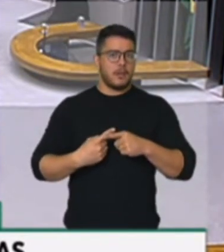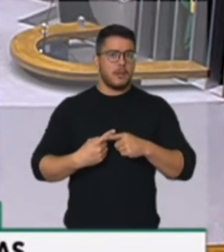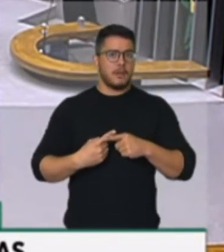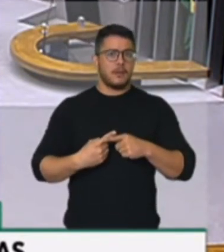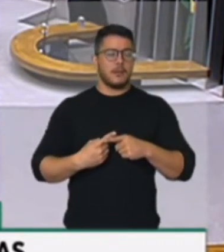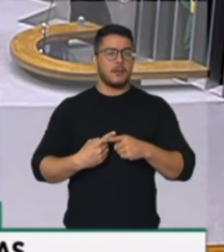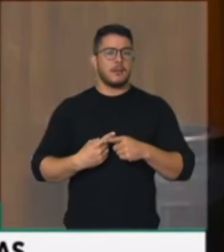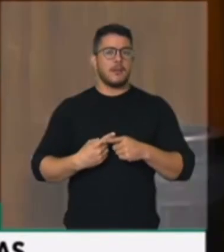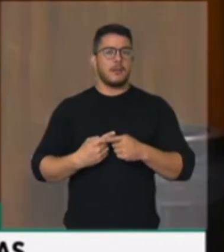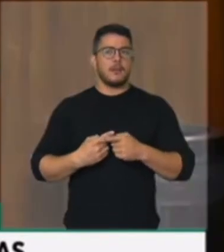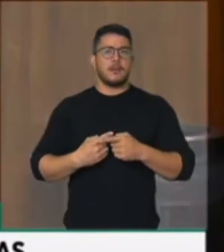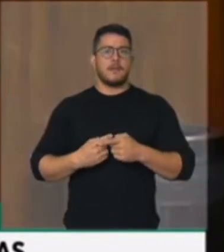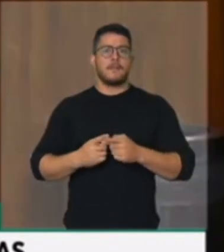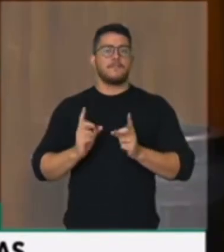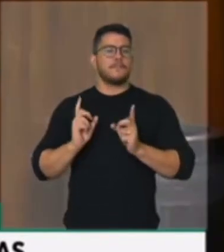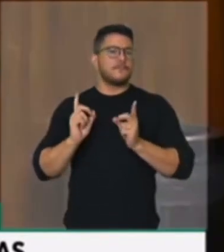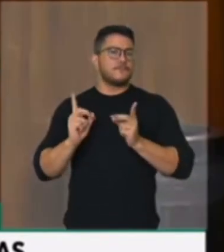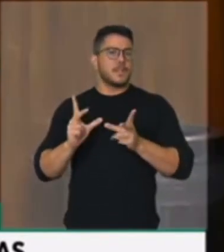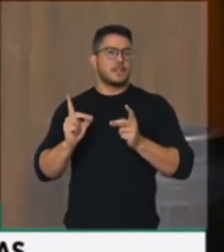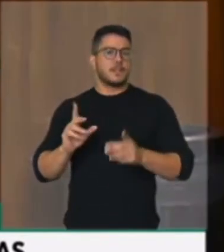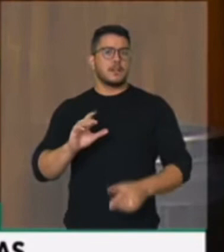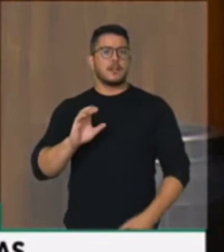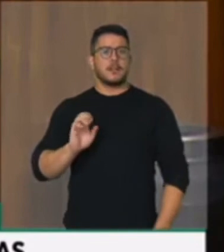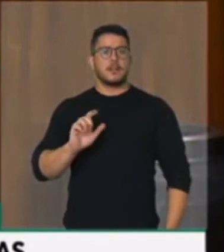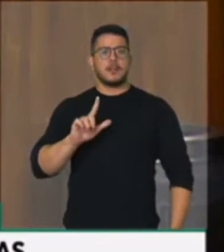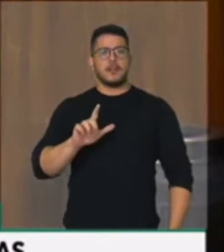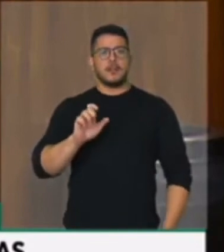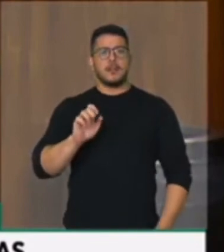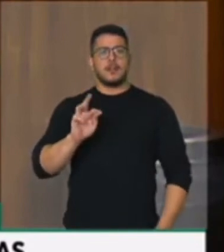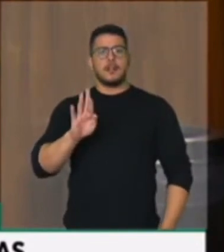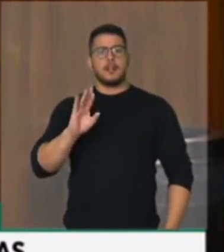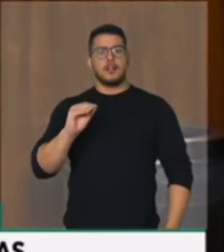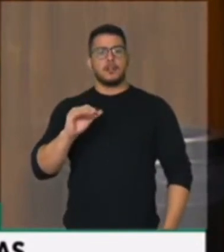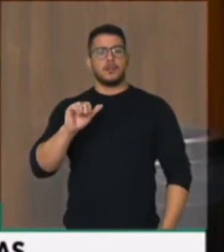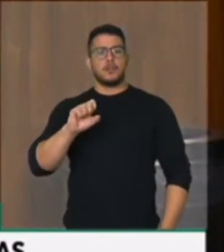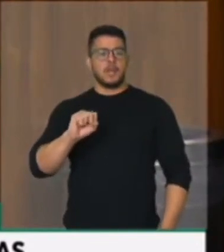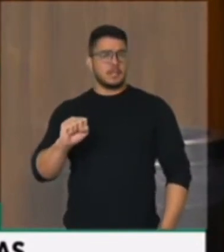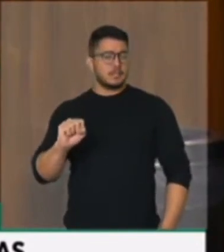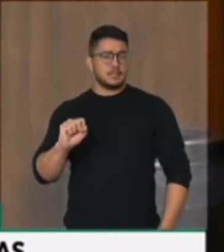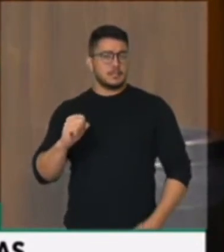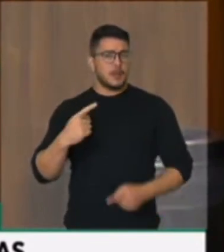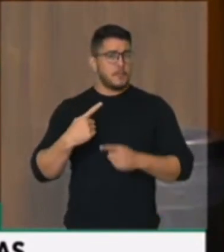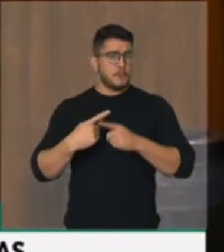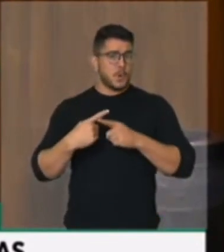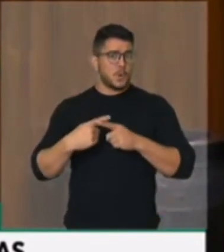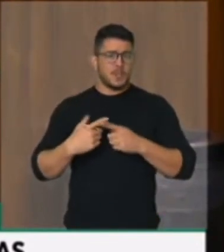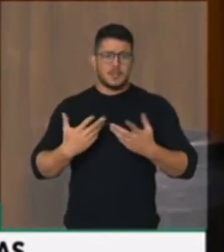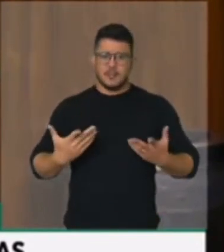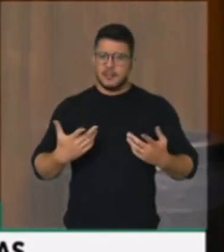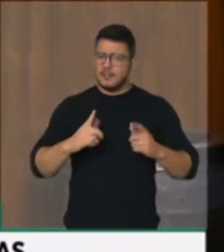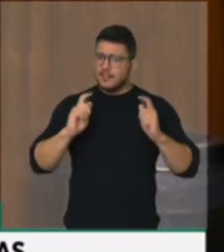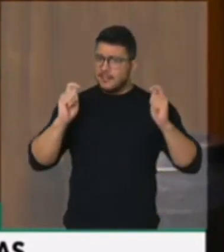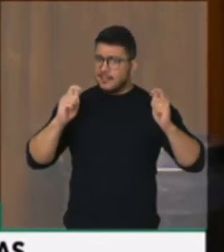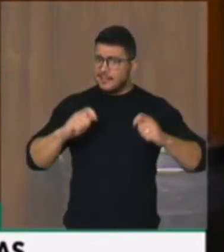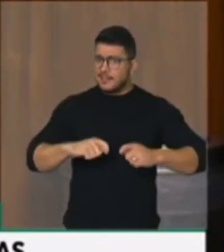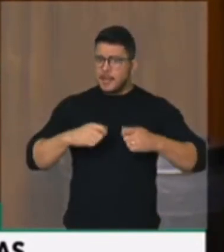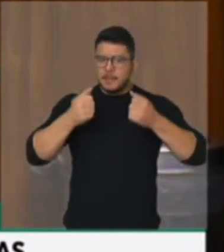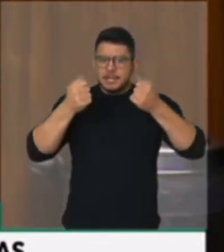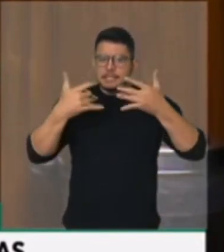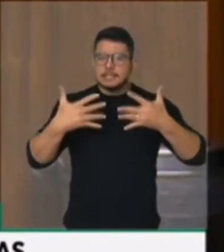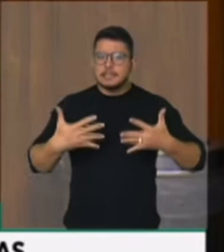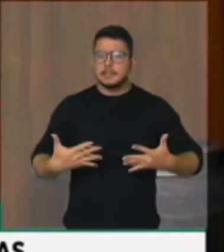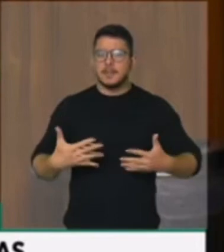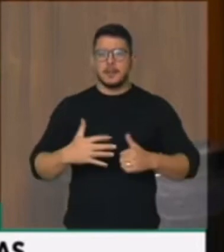aprovarmos a privatização da Eletrobras? Alguém aqui consegue explicar, num momento